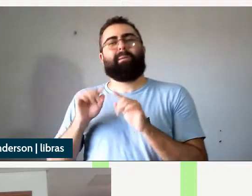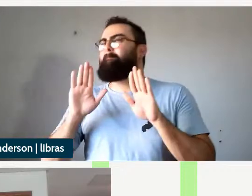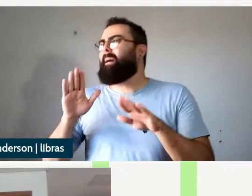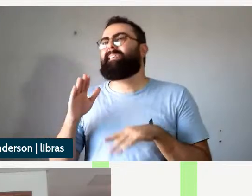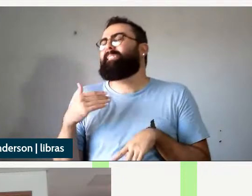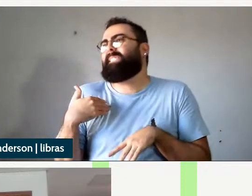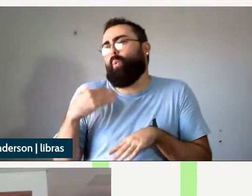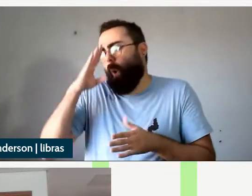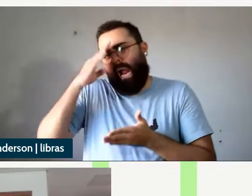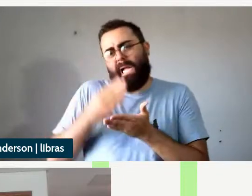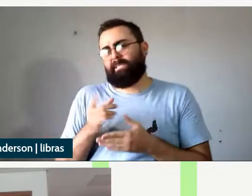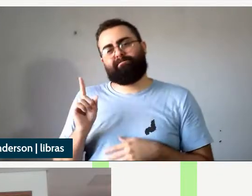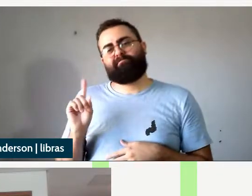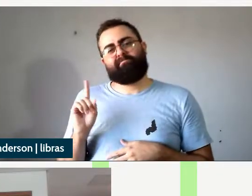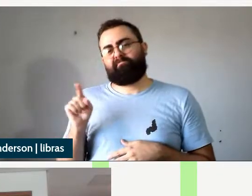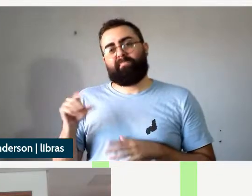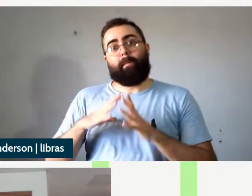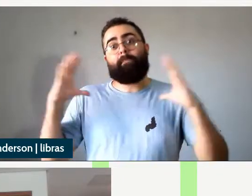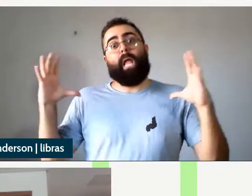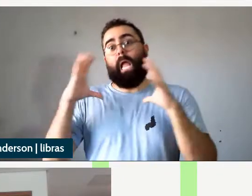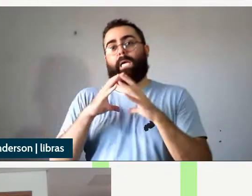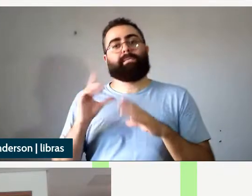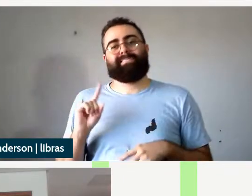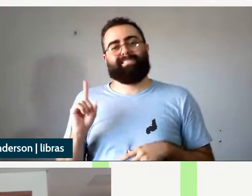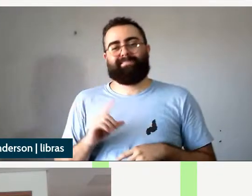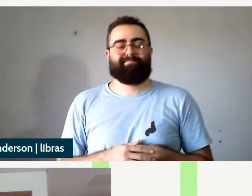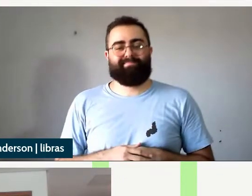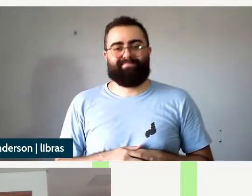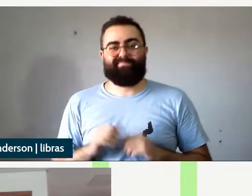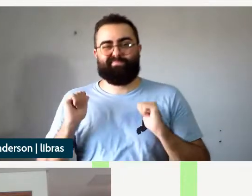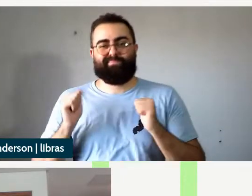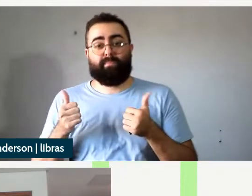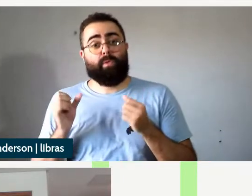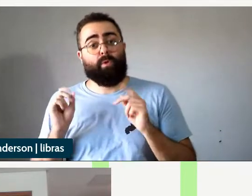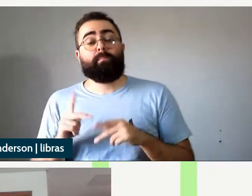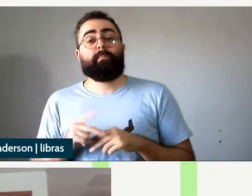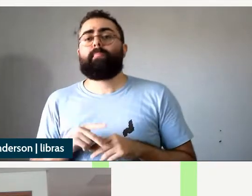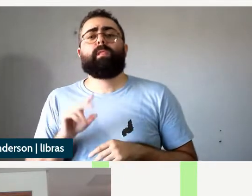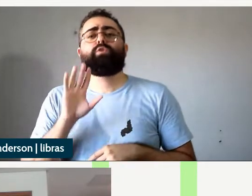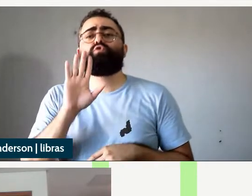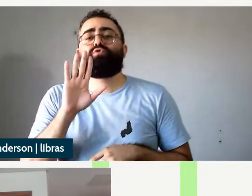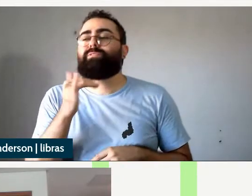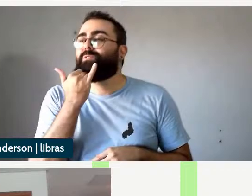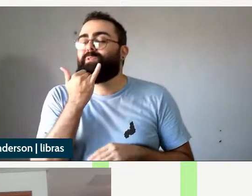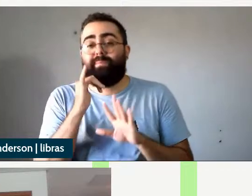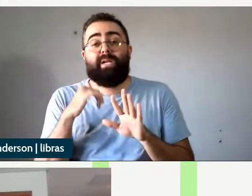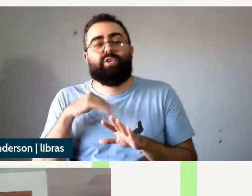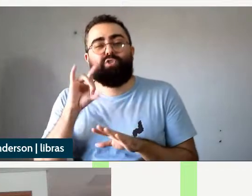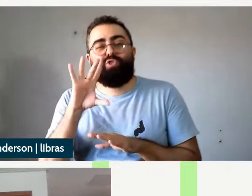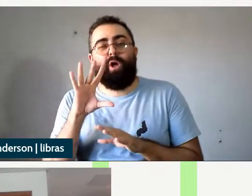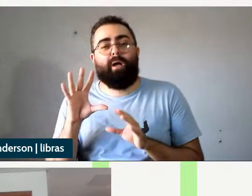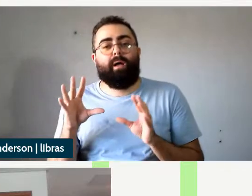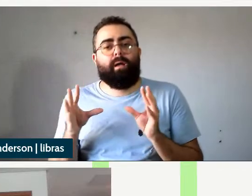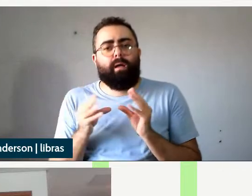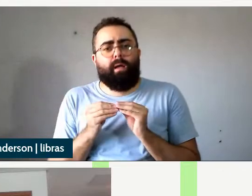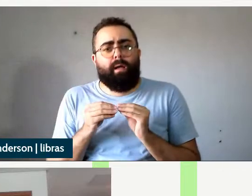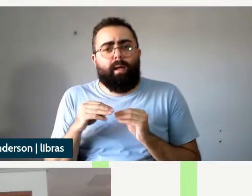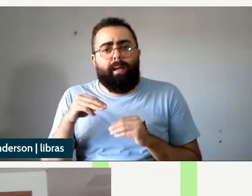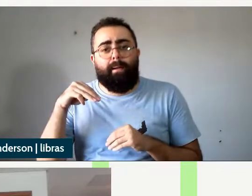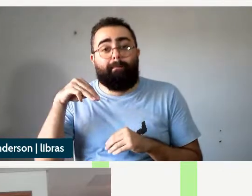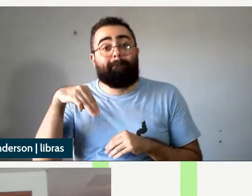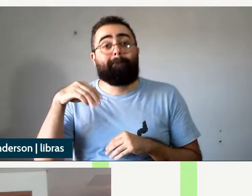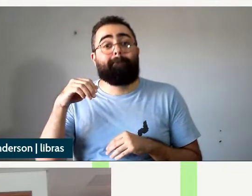assim dizer tá bem muito obrigado só só pra pra pra marinha né se ela quiser